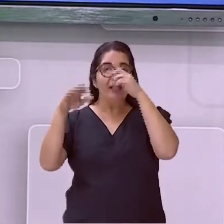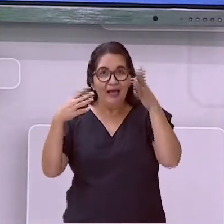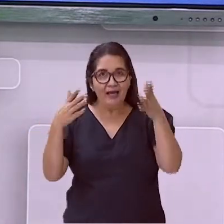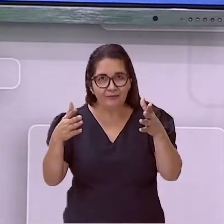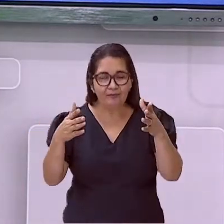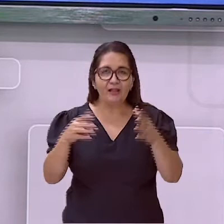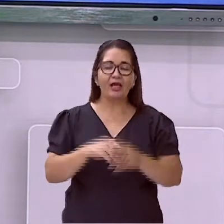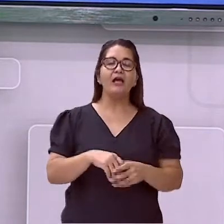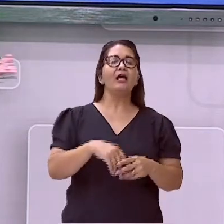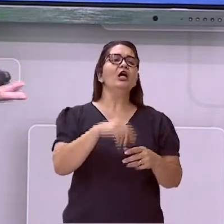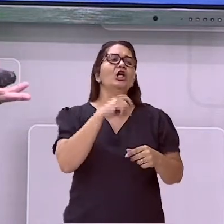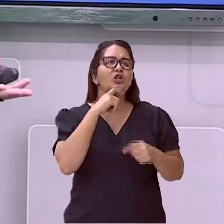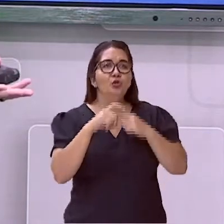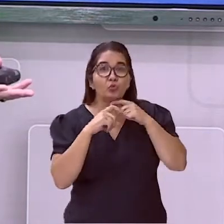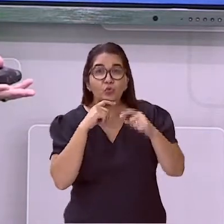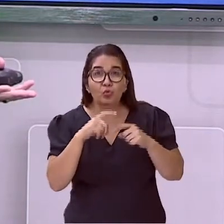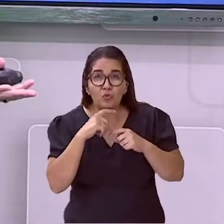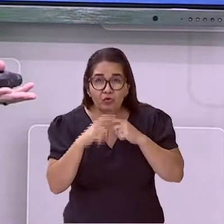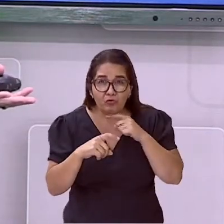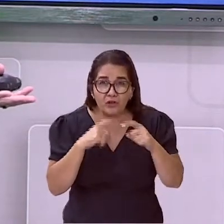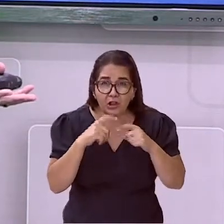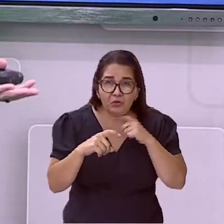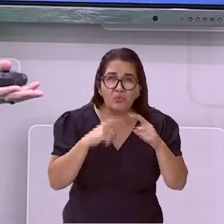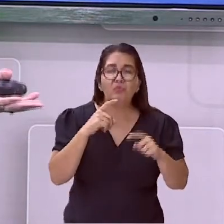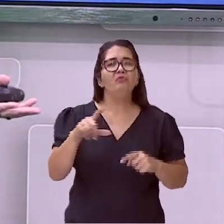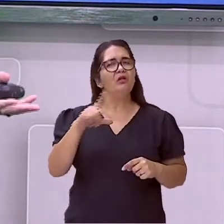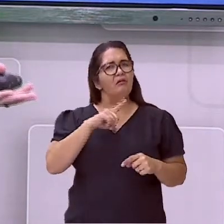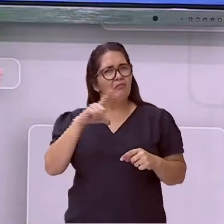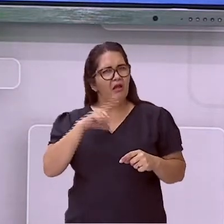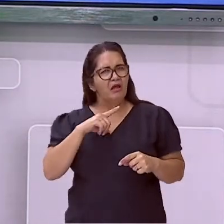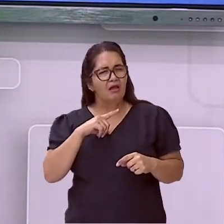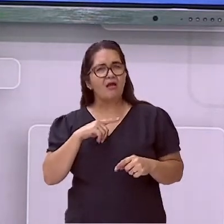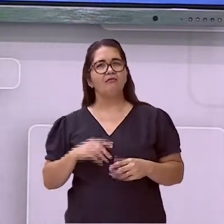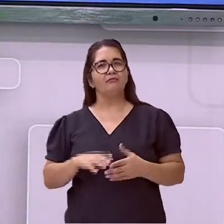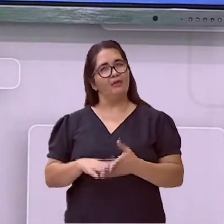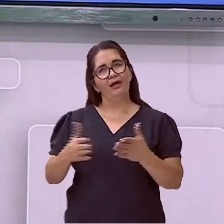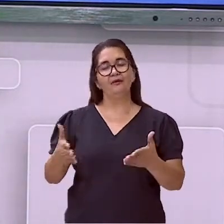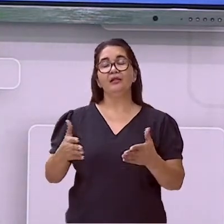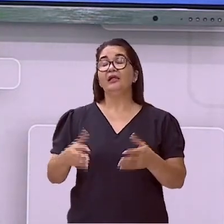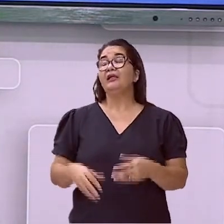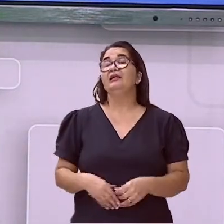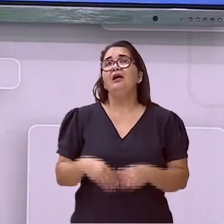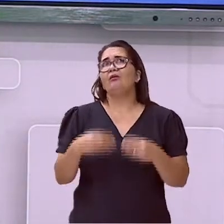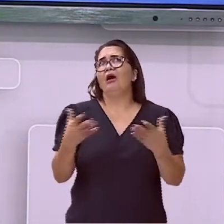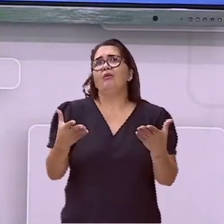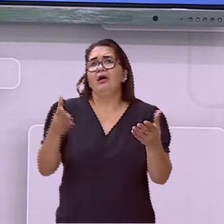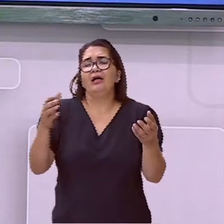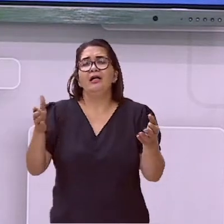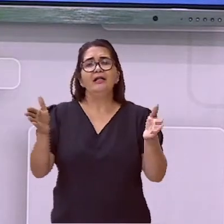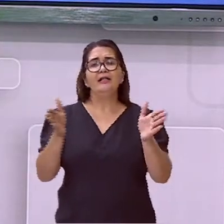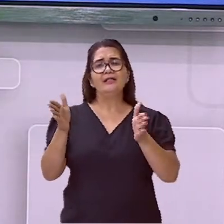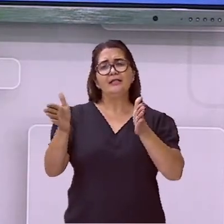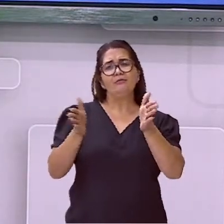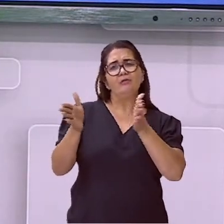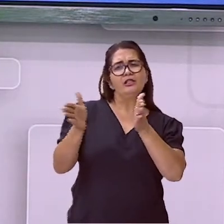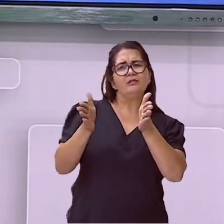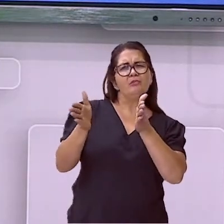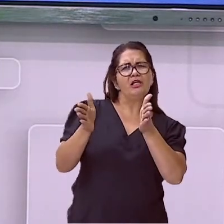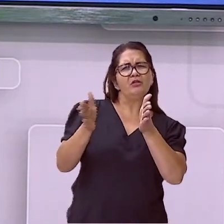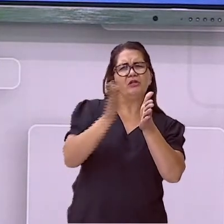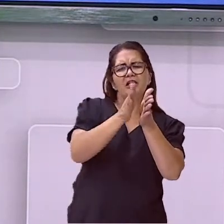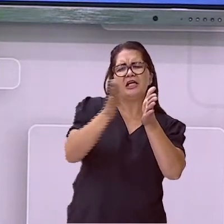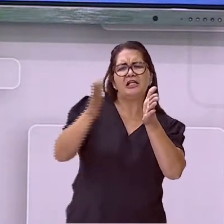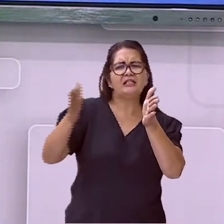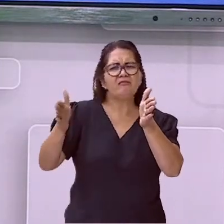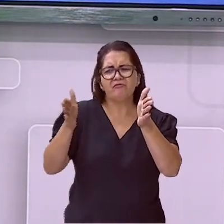ponto eu sou criança? Não sou mais, não quero ser. E também não sou adulto. E essa fase